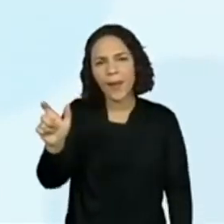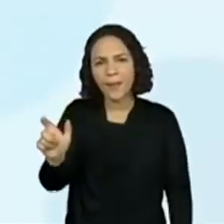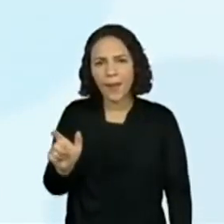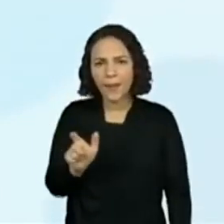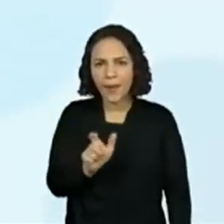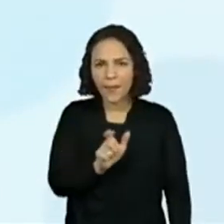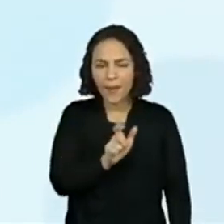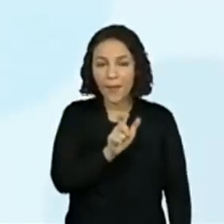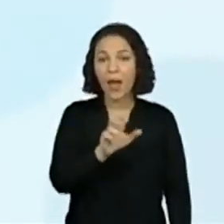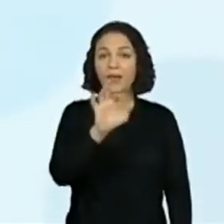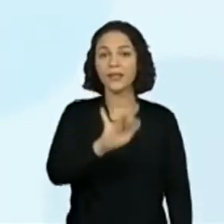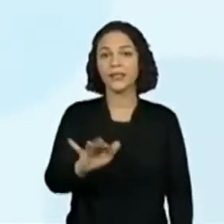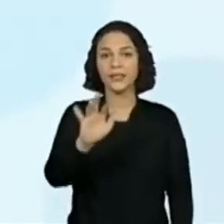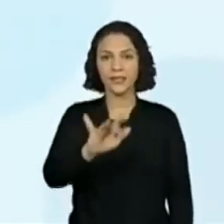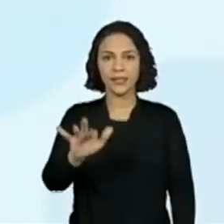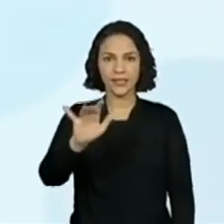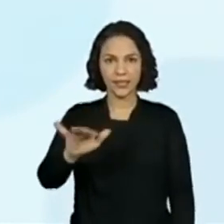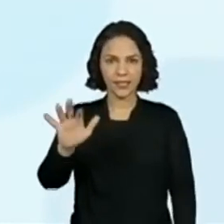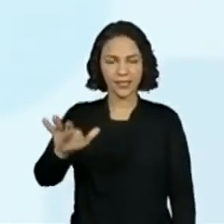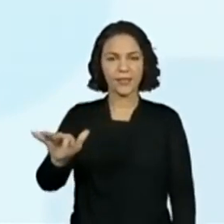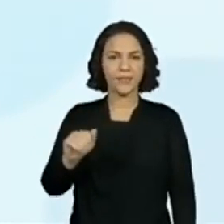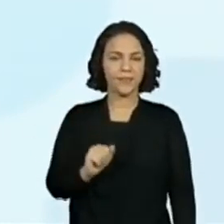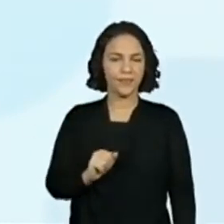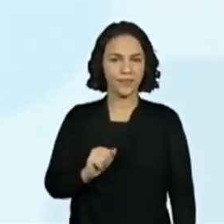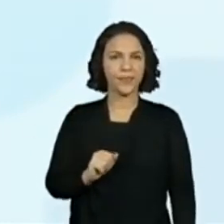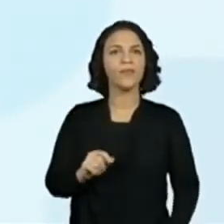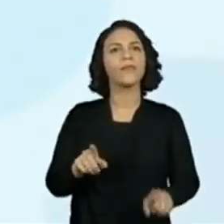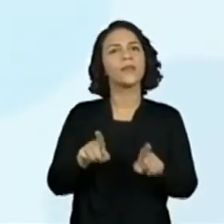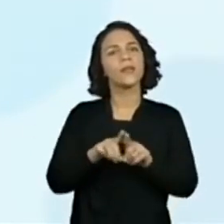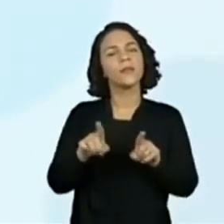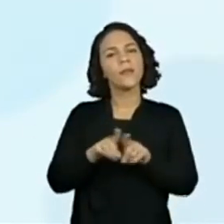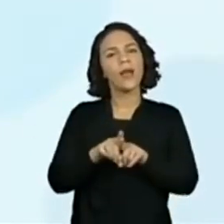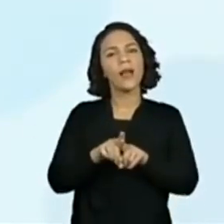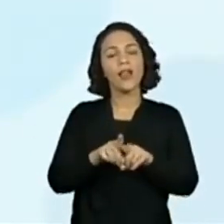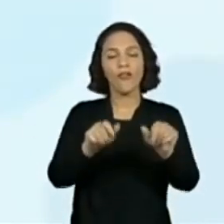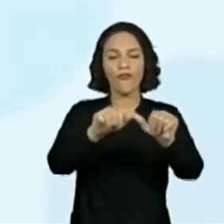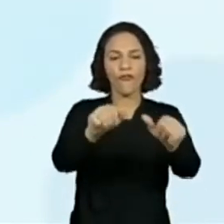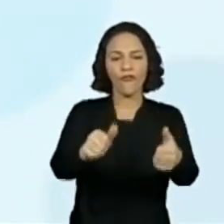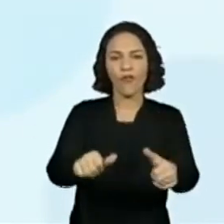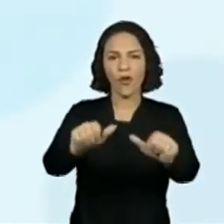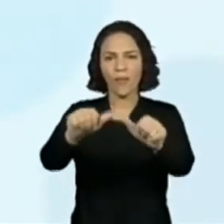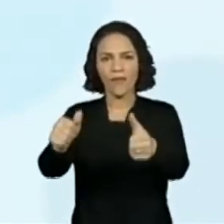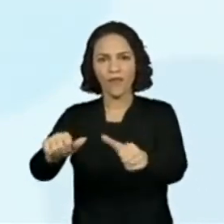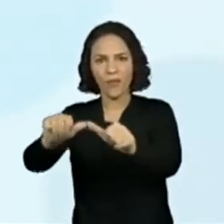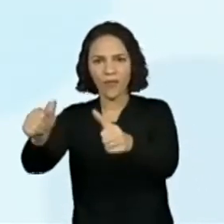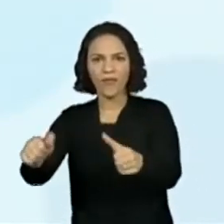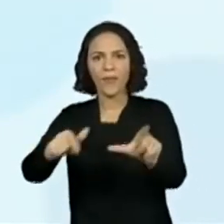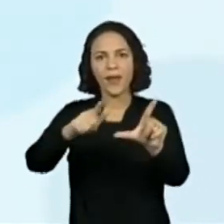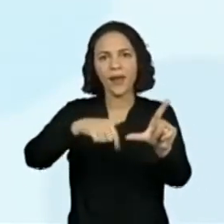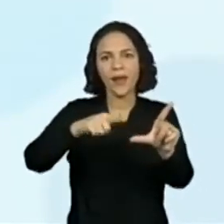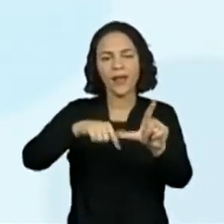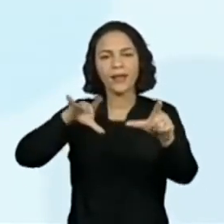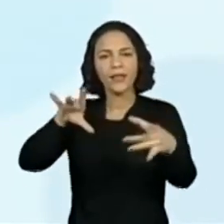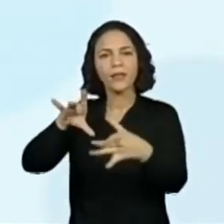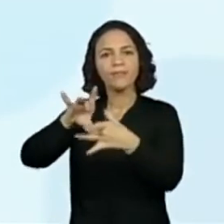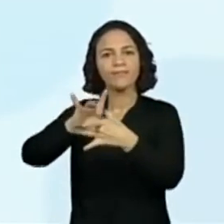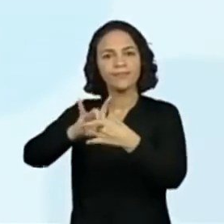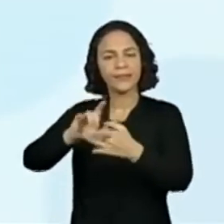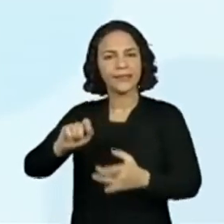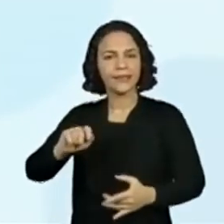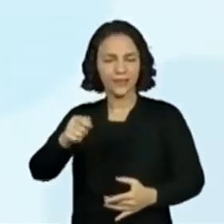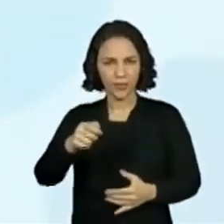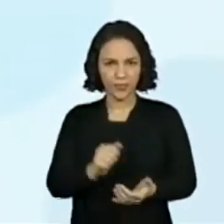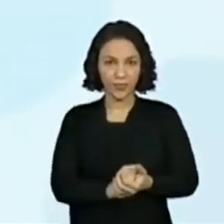sistema de escrita alfabética, segmentos sonoros e letras. Comparar escritas